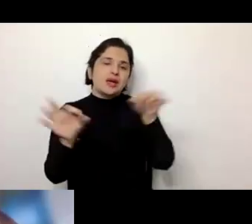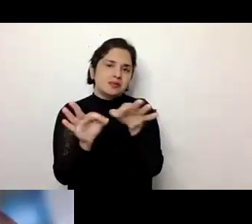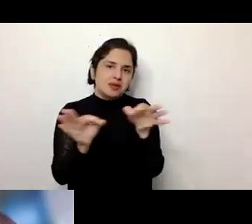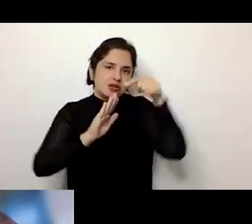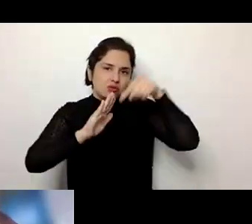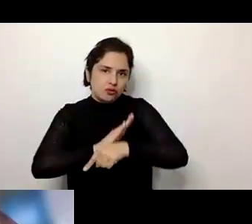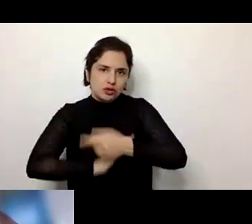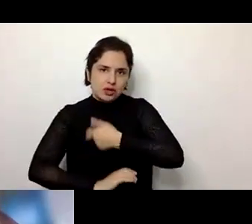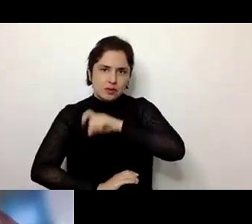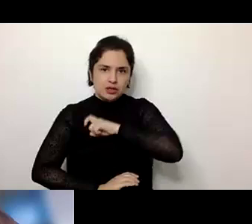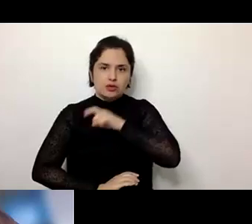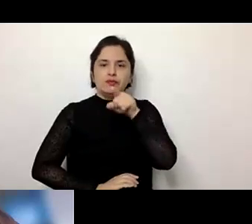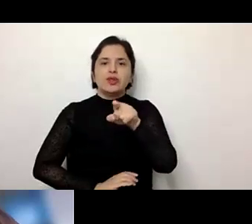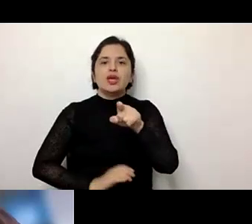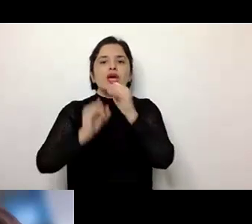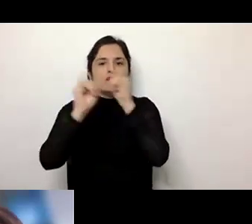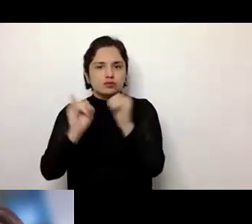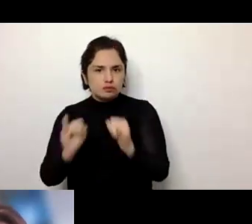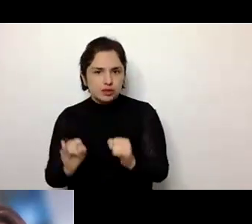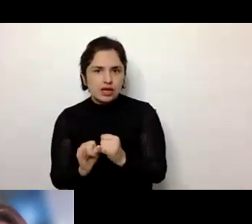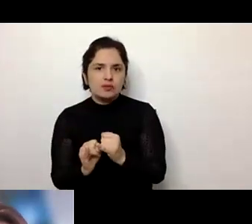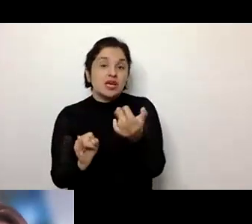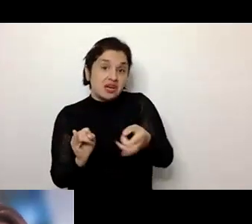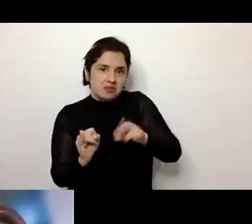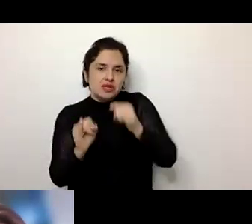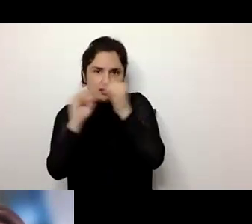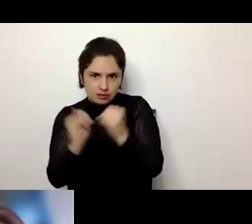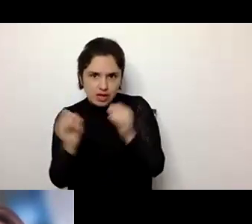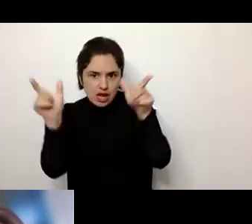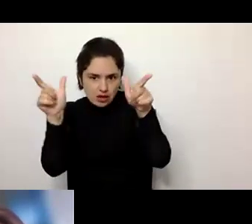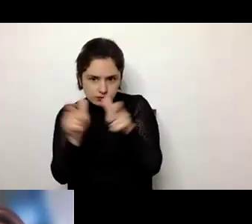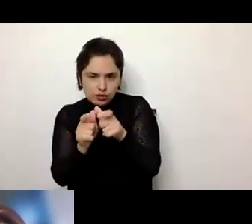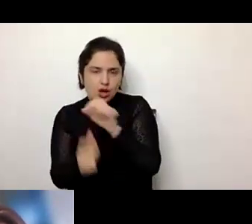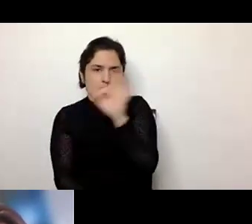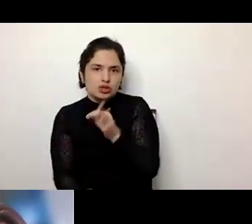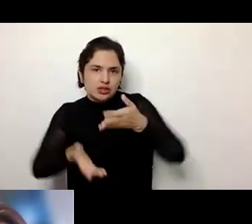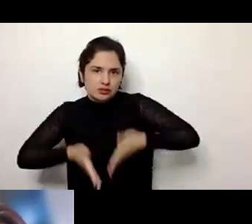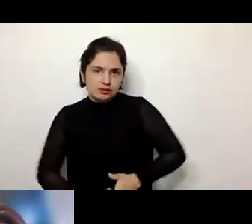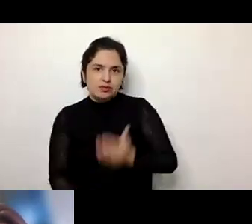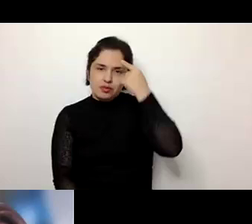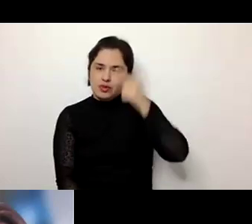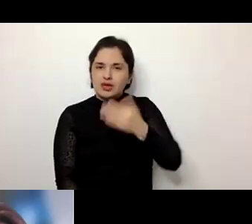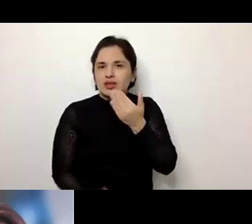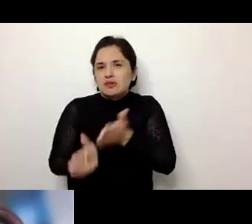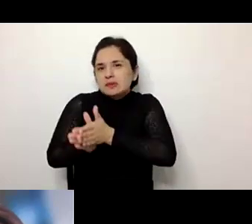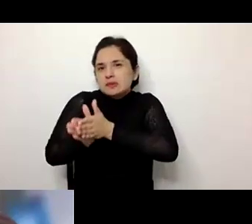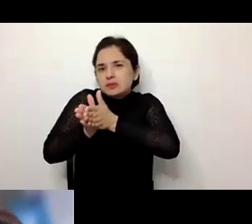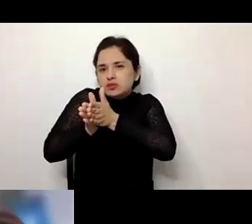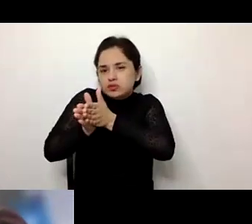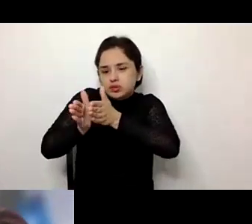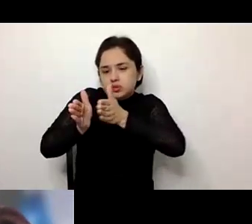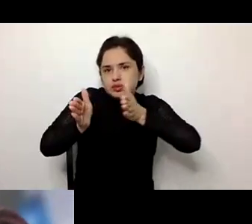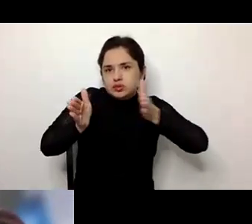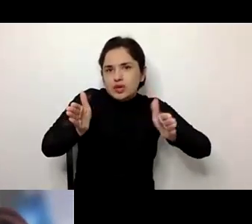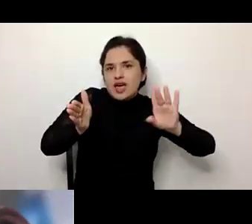pirâmide, onde justamente a diminuição da taxa de natalidade, mas também o ensanchamento das